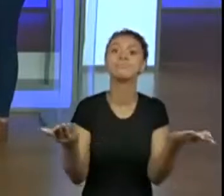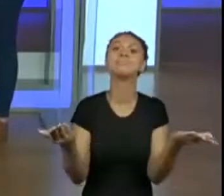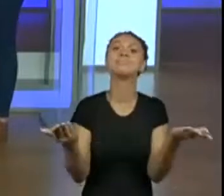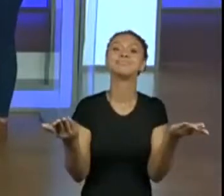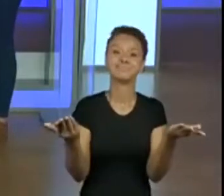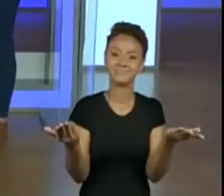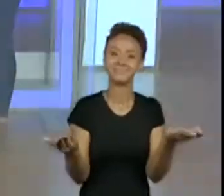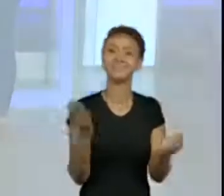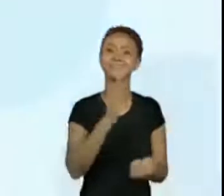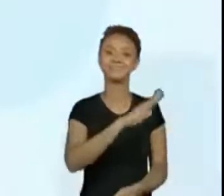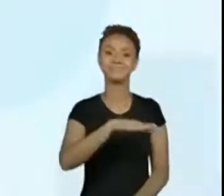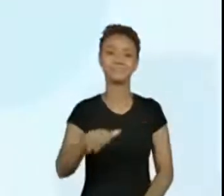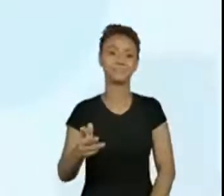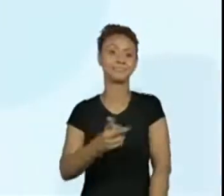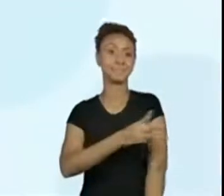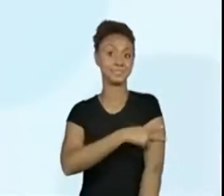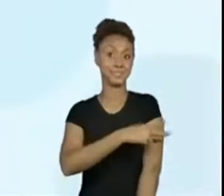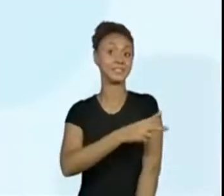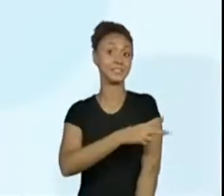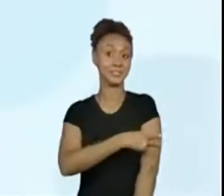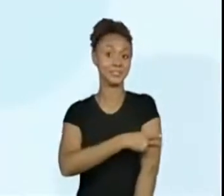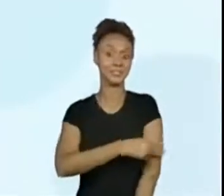Os alunos do segundo ano.